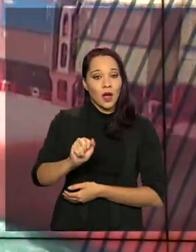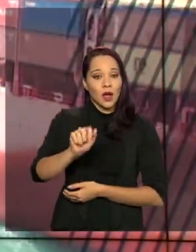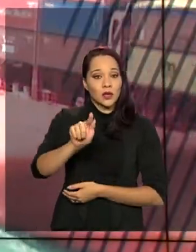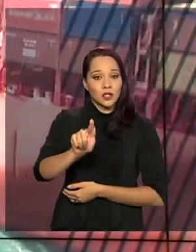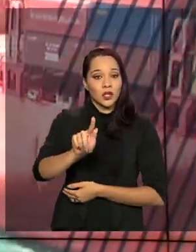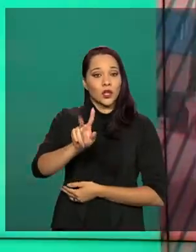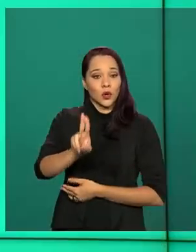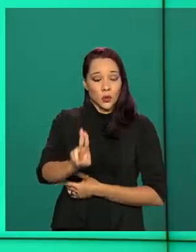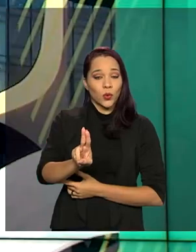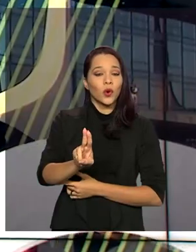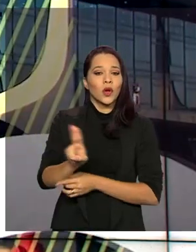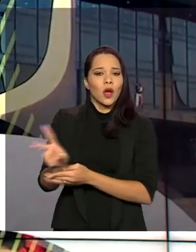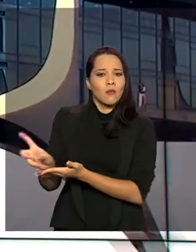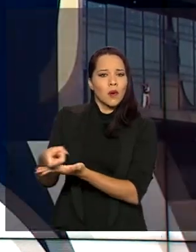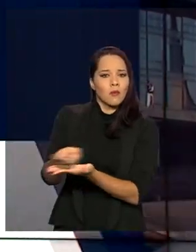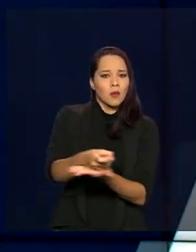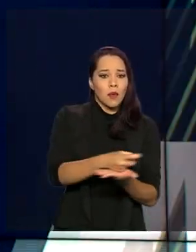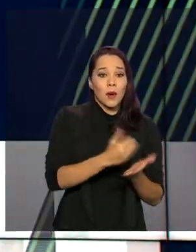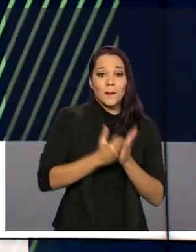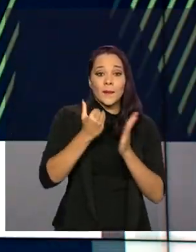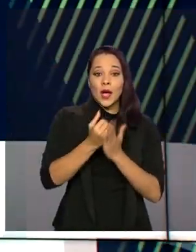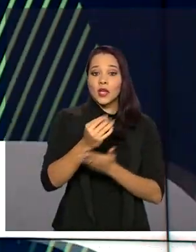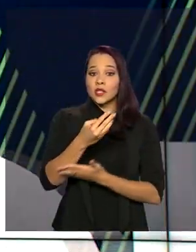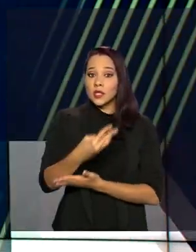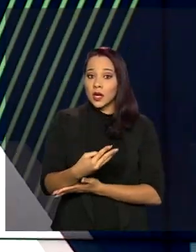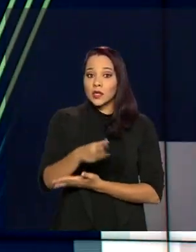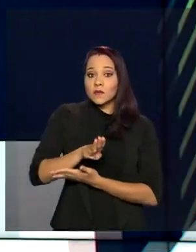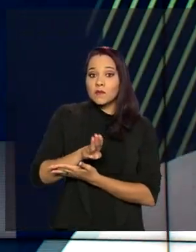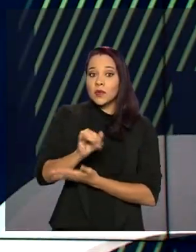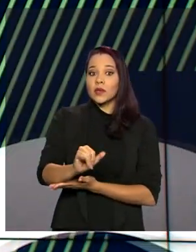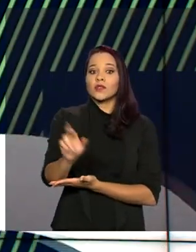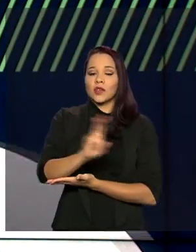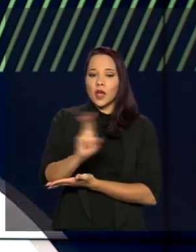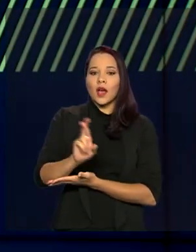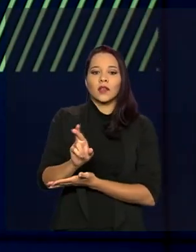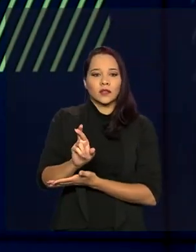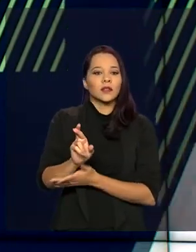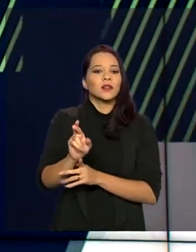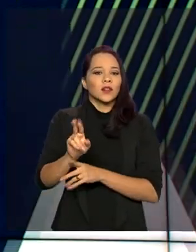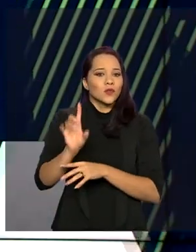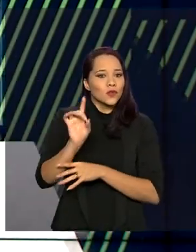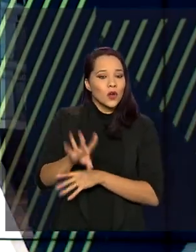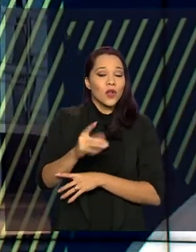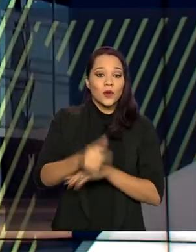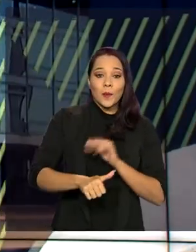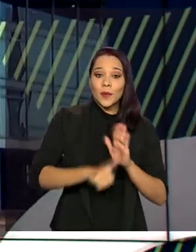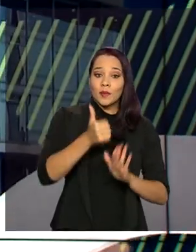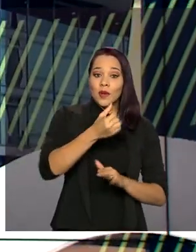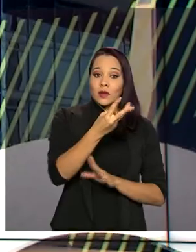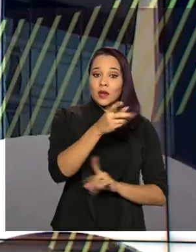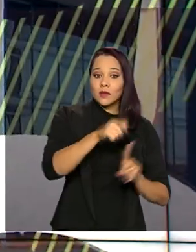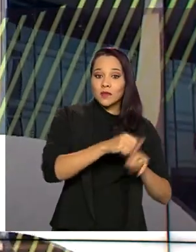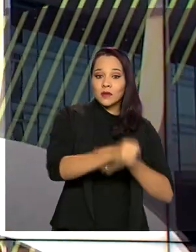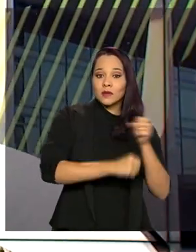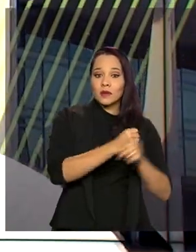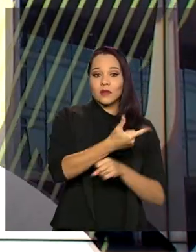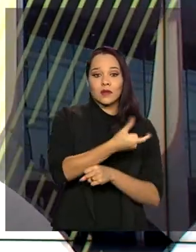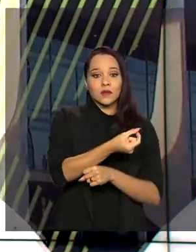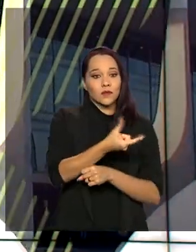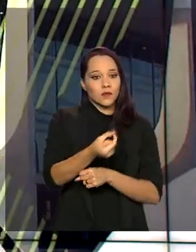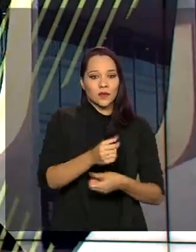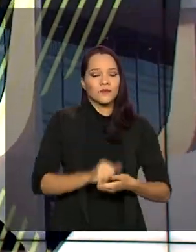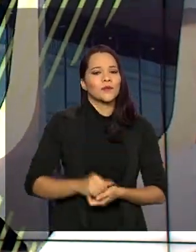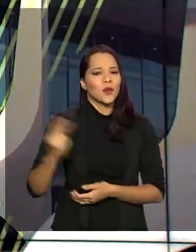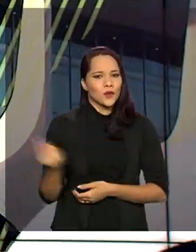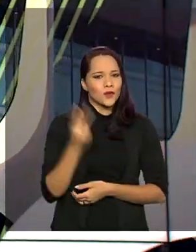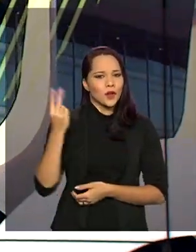Geral da União arrecadou mais de 3 bilhões de reais para os cofres públicos somente no primeiro trimestre de 2020. O